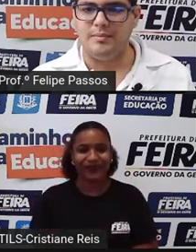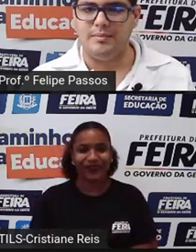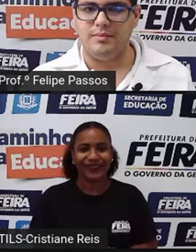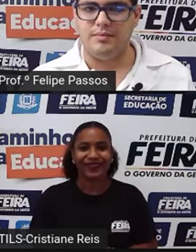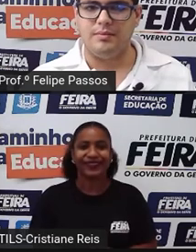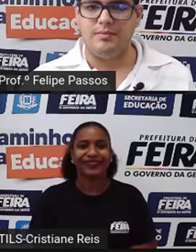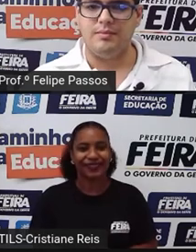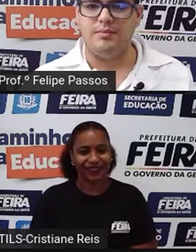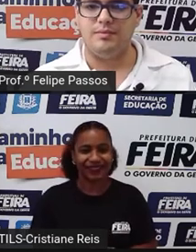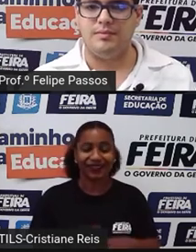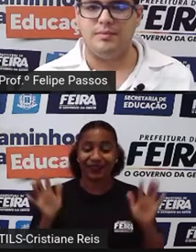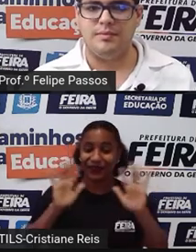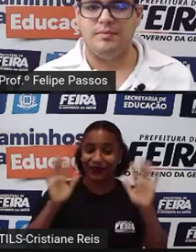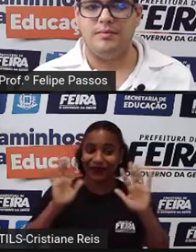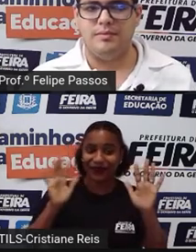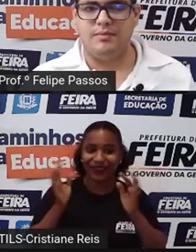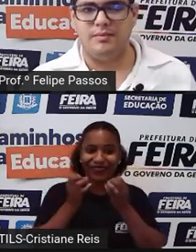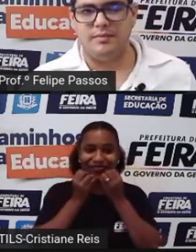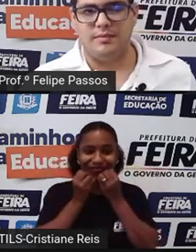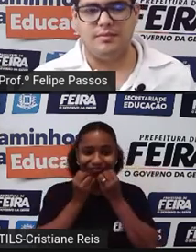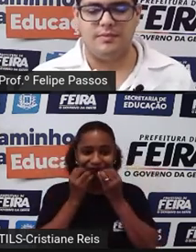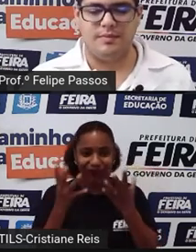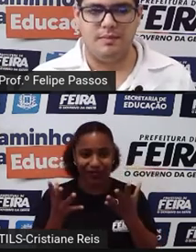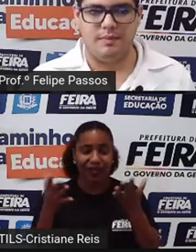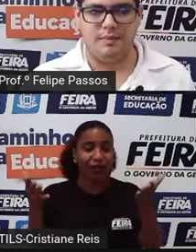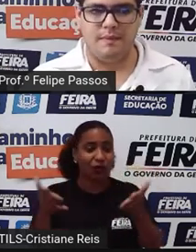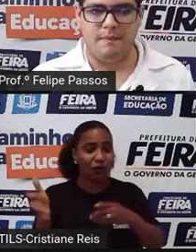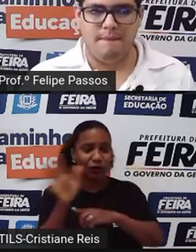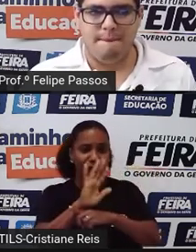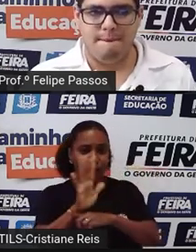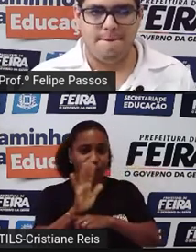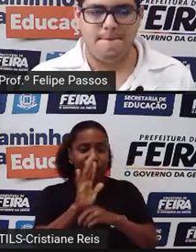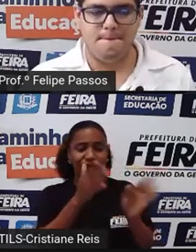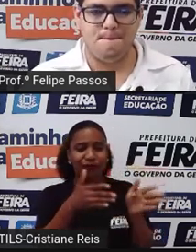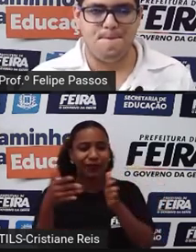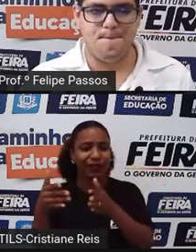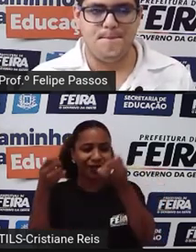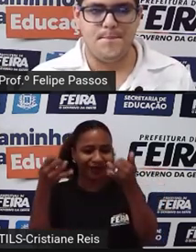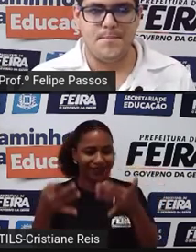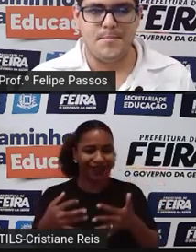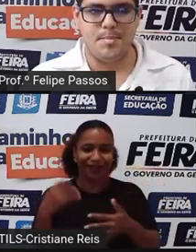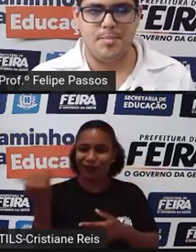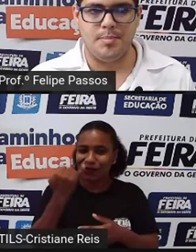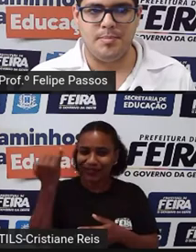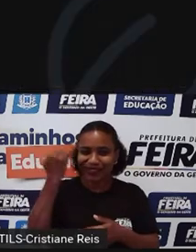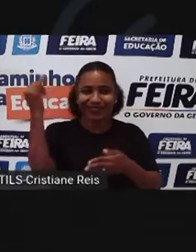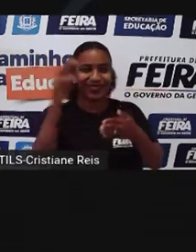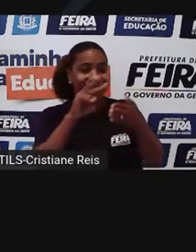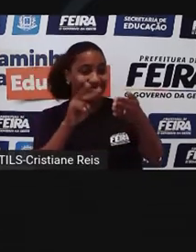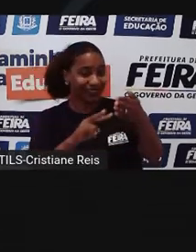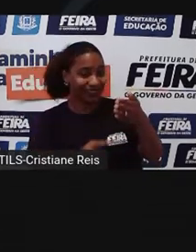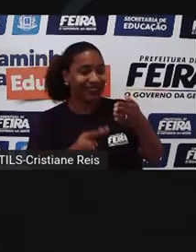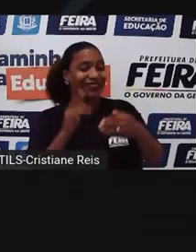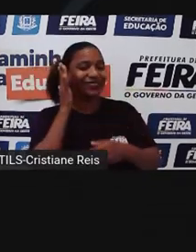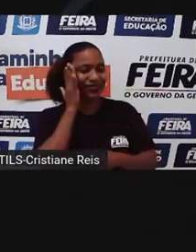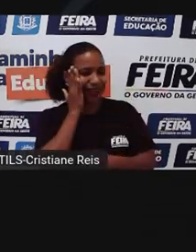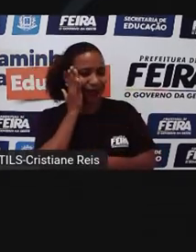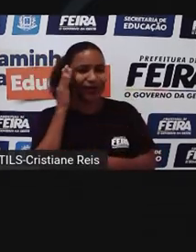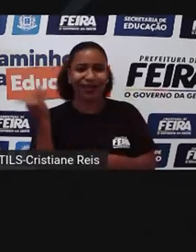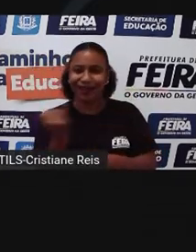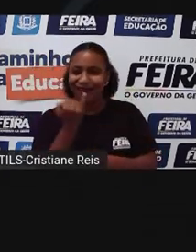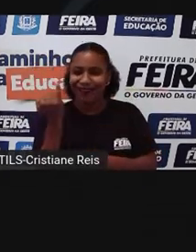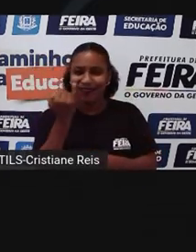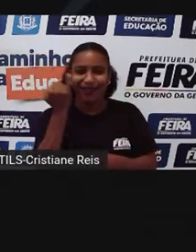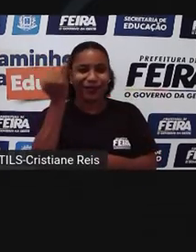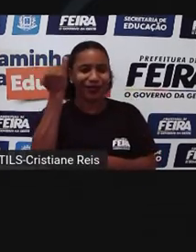Oi, pessoal, tudo bem? Nesse vídeo estaremos falando sobre a importância da leitura. Todo mundo sabe que a leitura é muito importante,